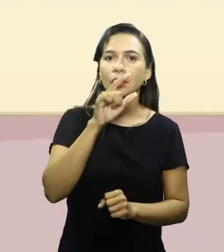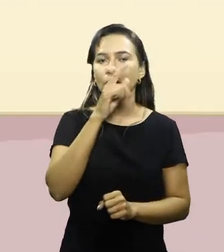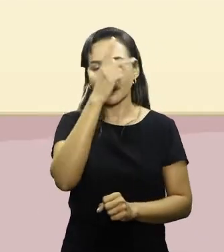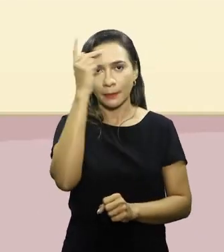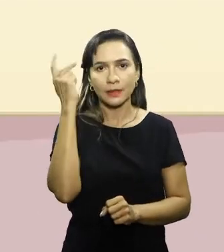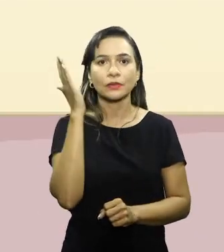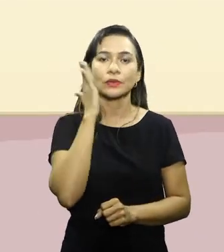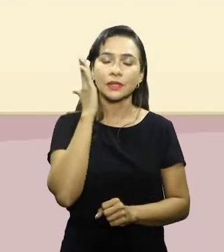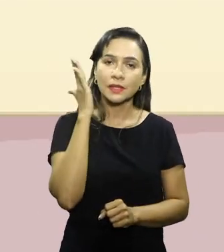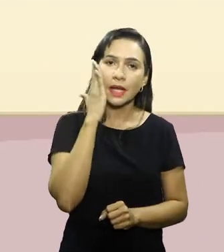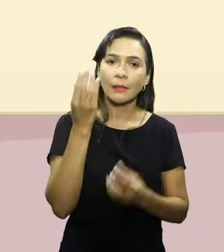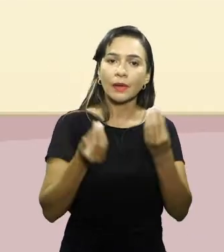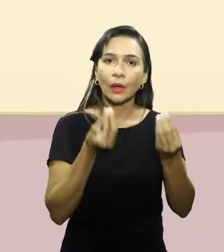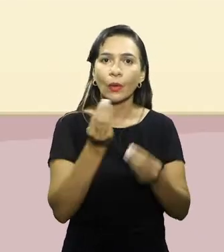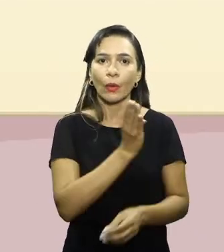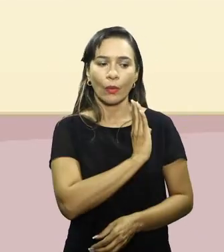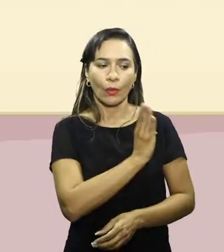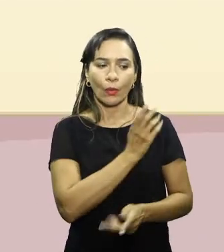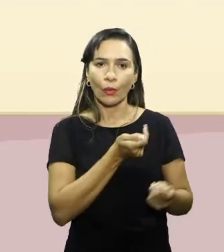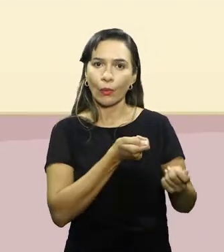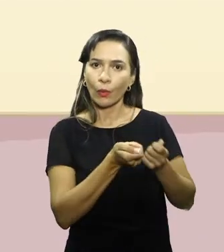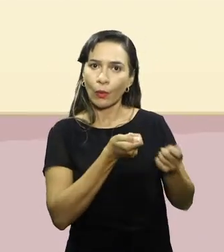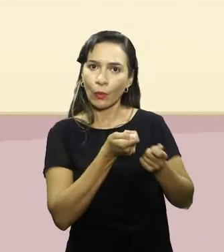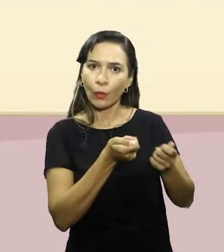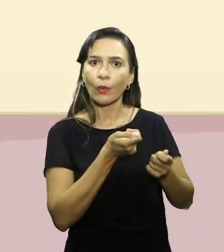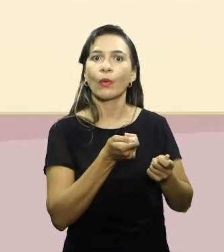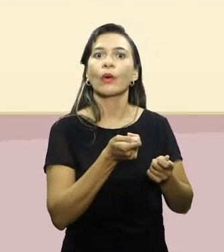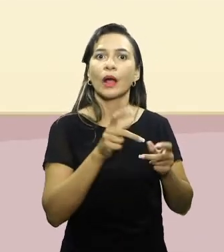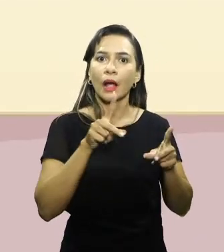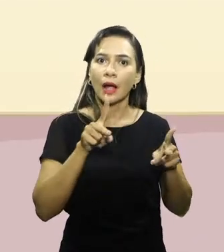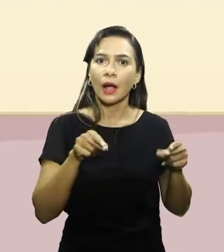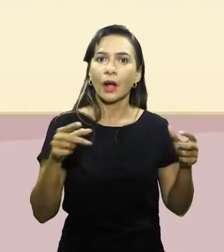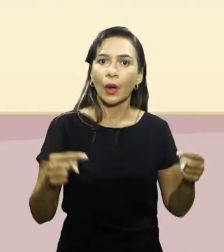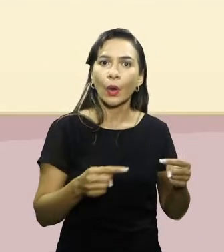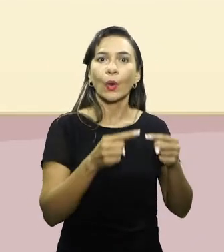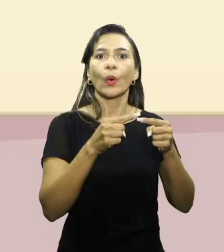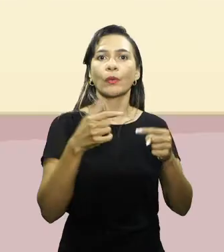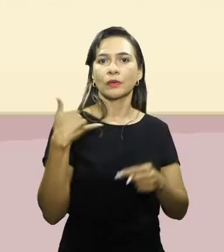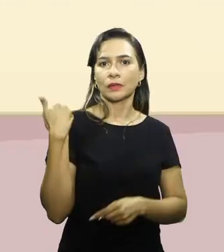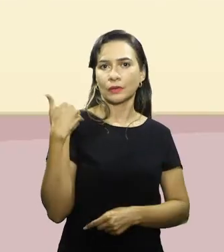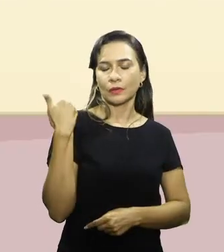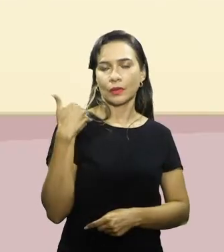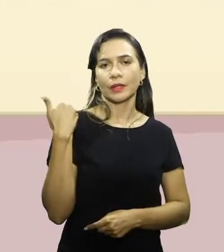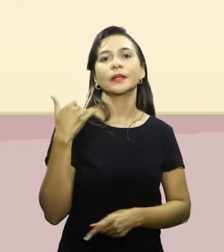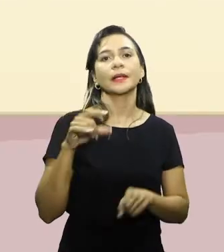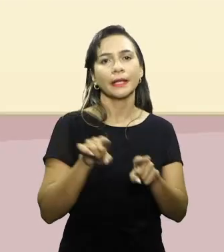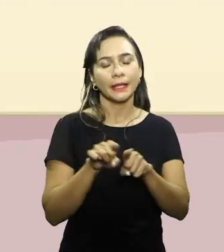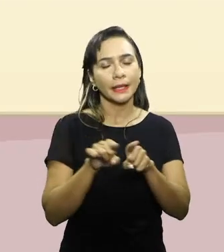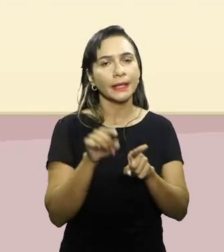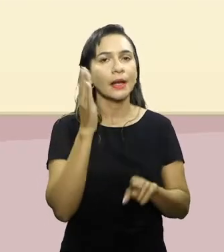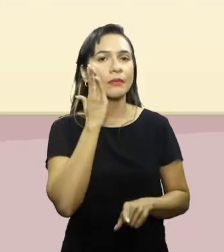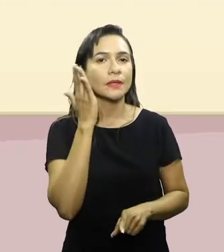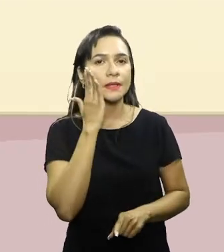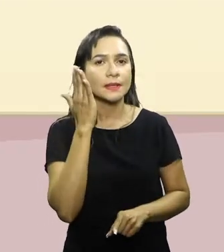pode estar aplicando a sua frequência